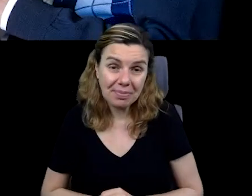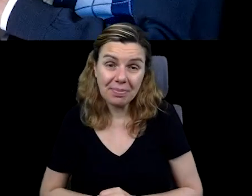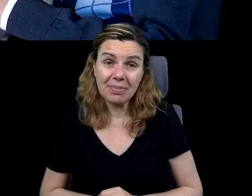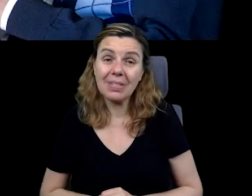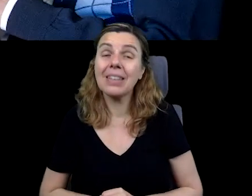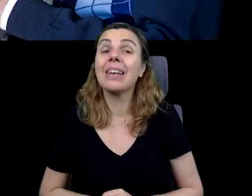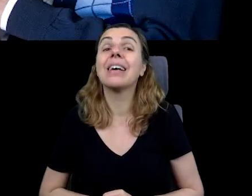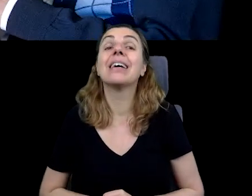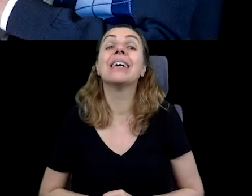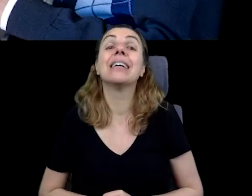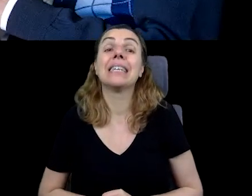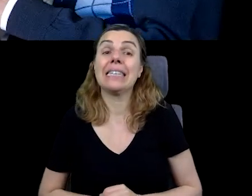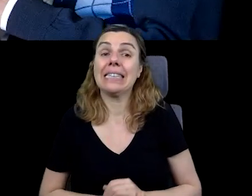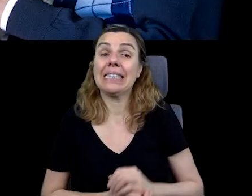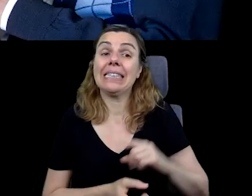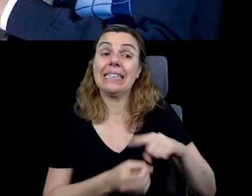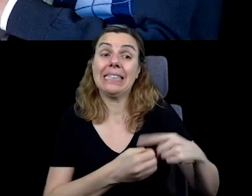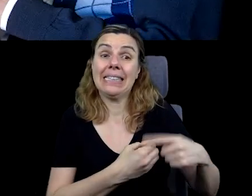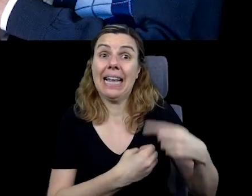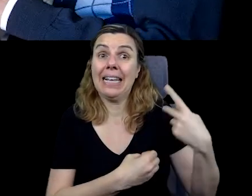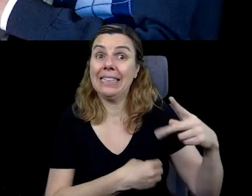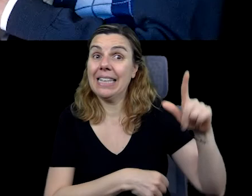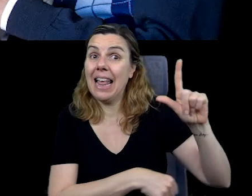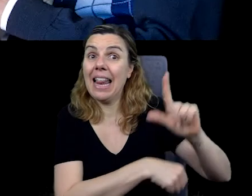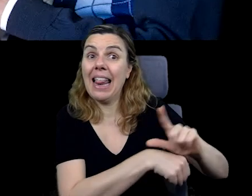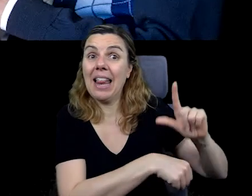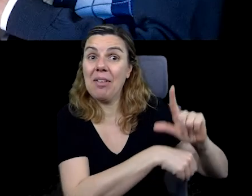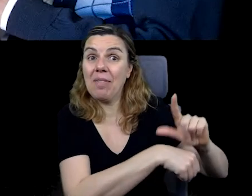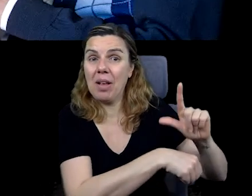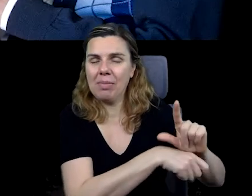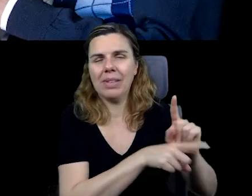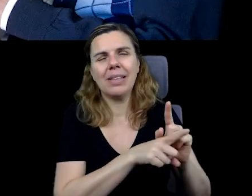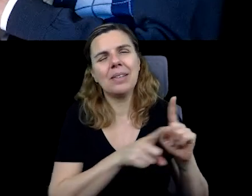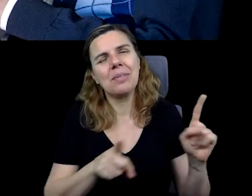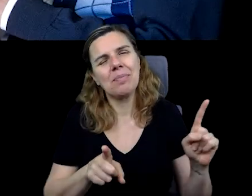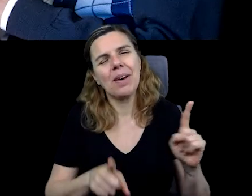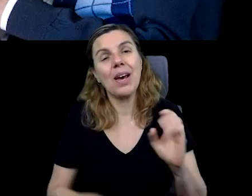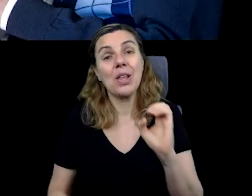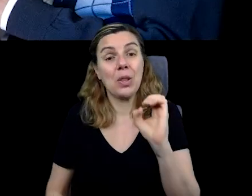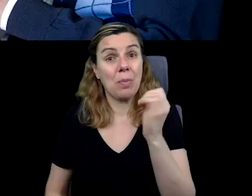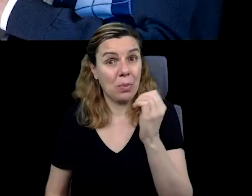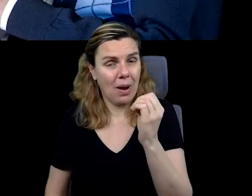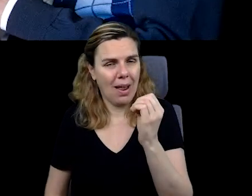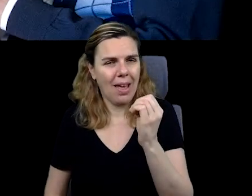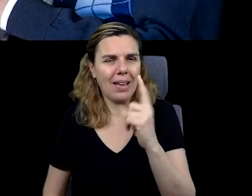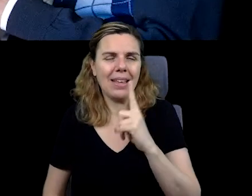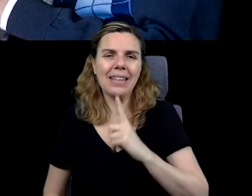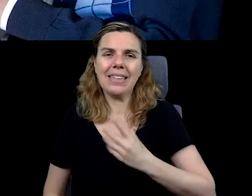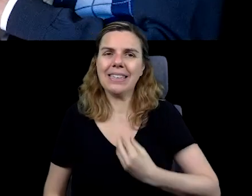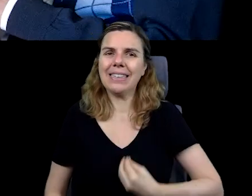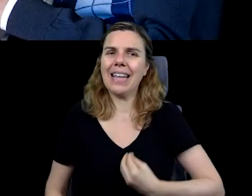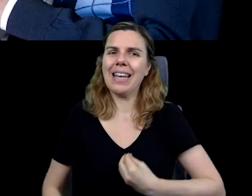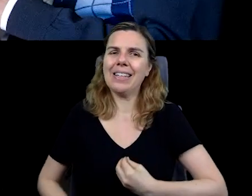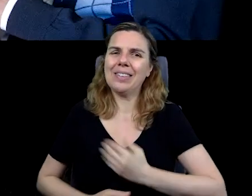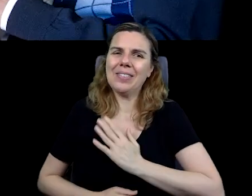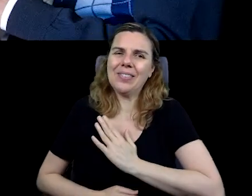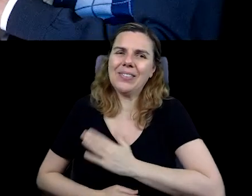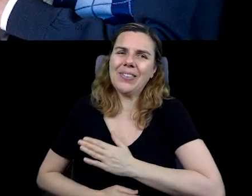Santana é a sua cidade, mas Porto Alegre está em seu coração.